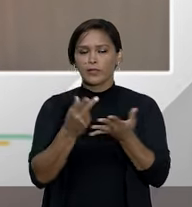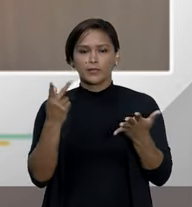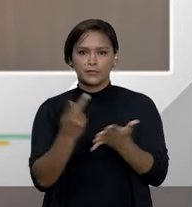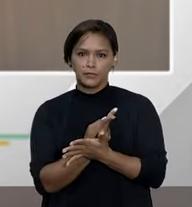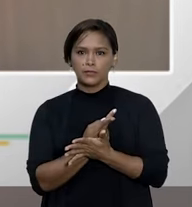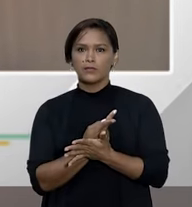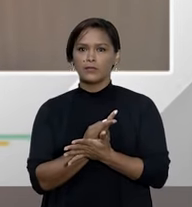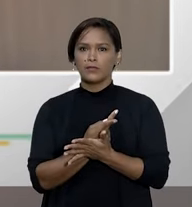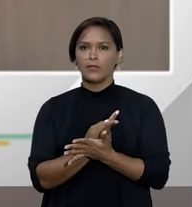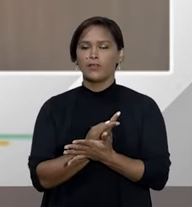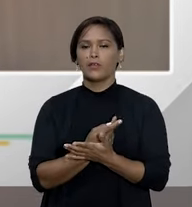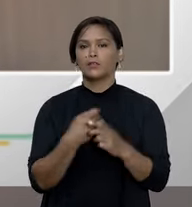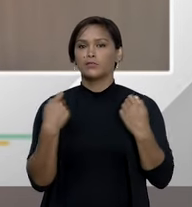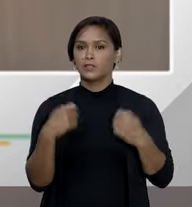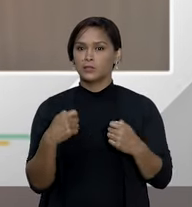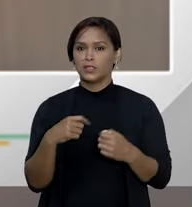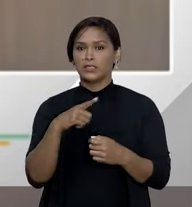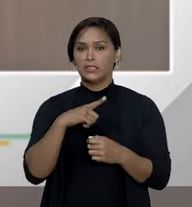essa